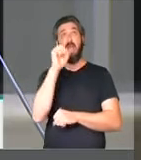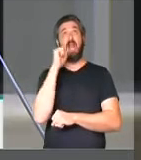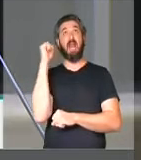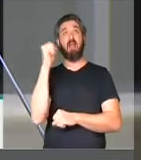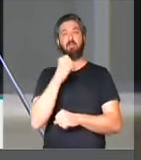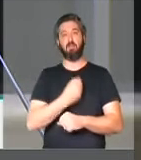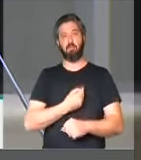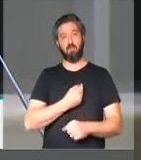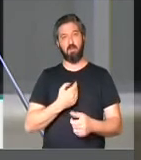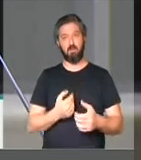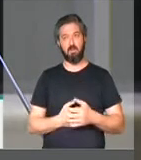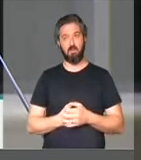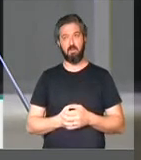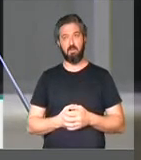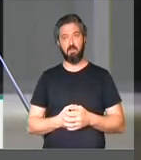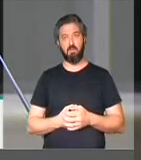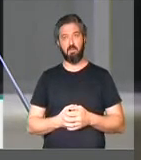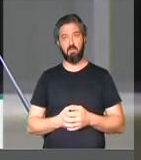risco.